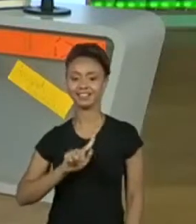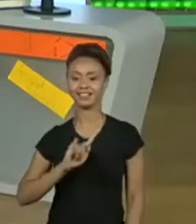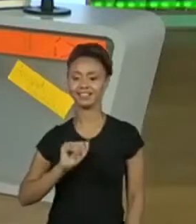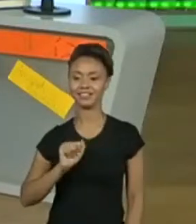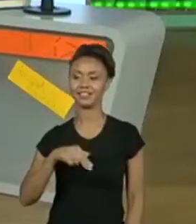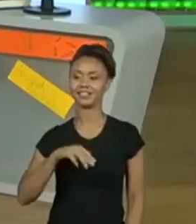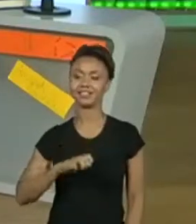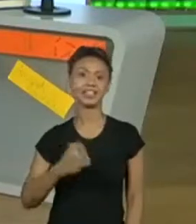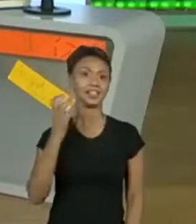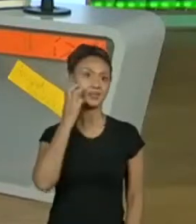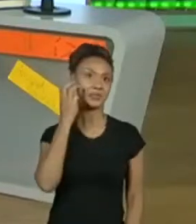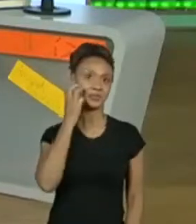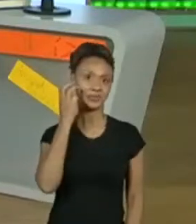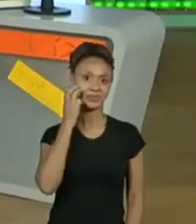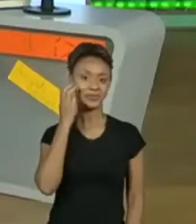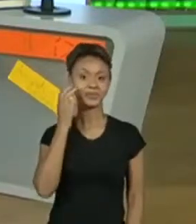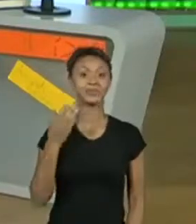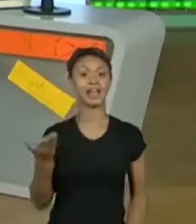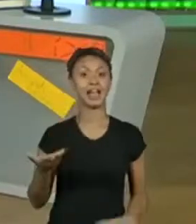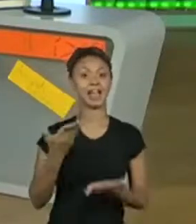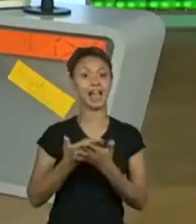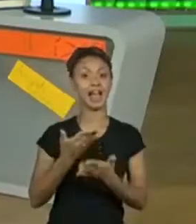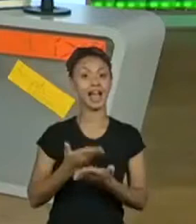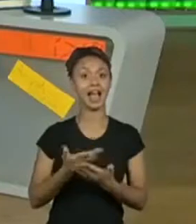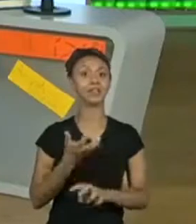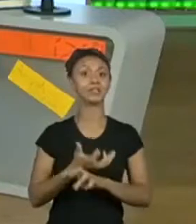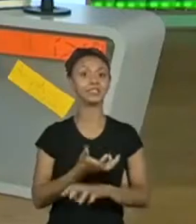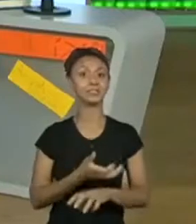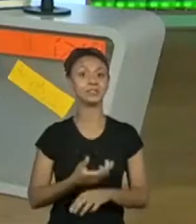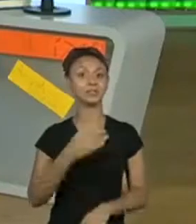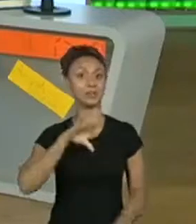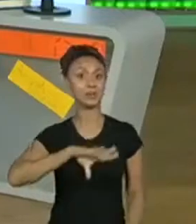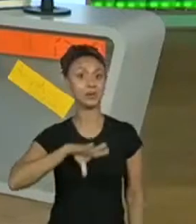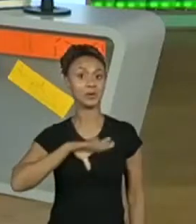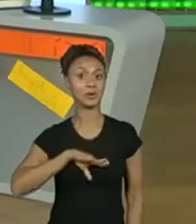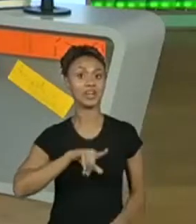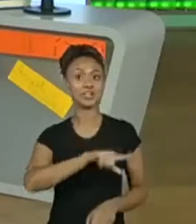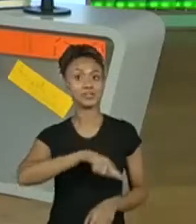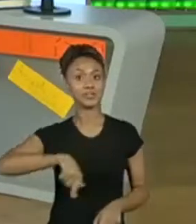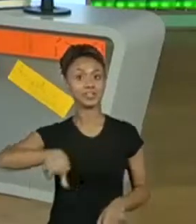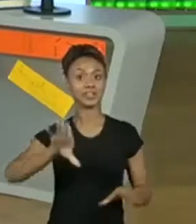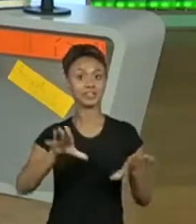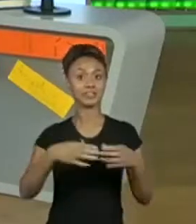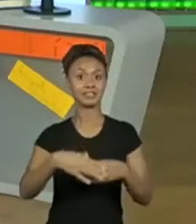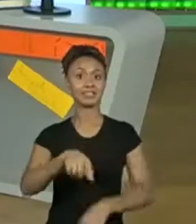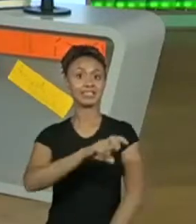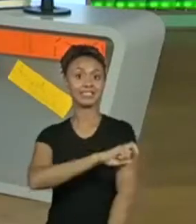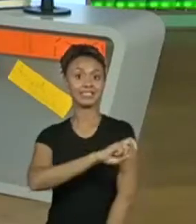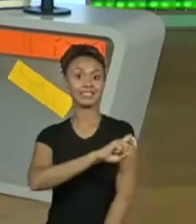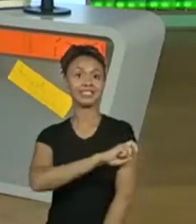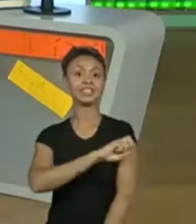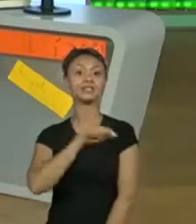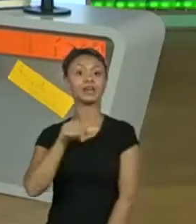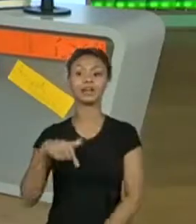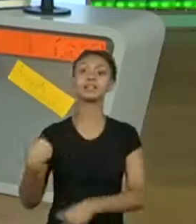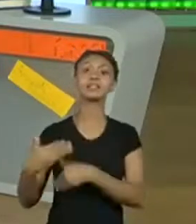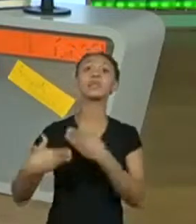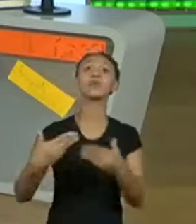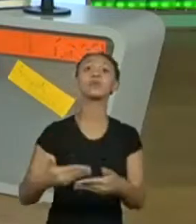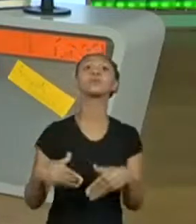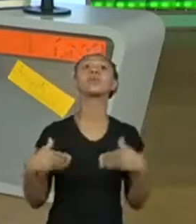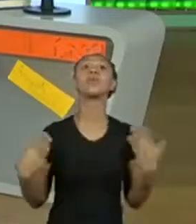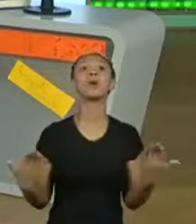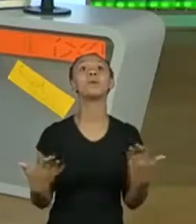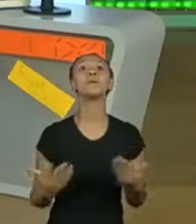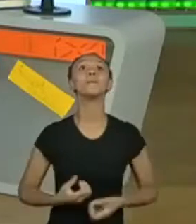sequência didática de língua portuguesa para a galerinha do quinto ano. Ou seja, nome da sequência, vamos ler